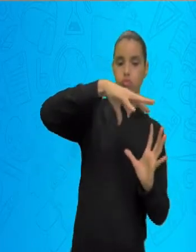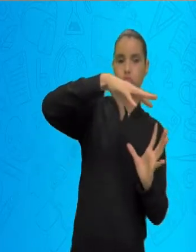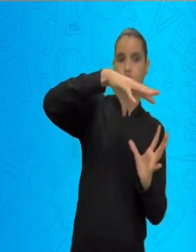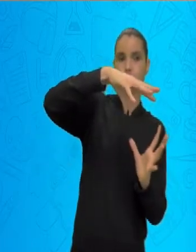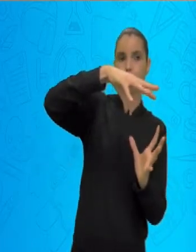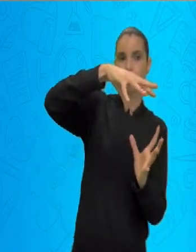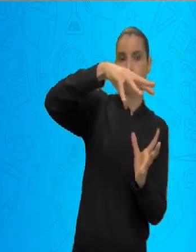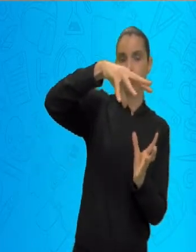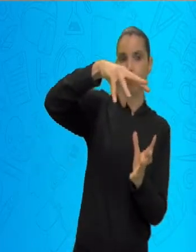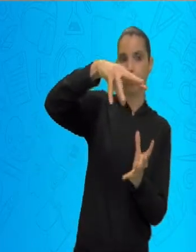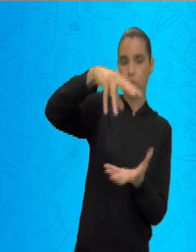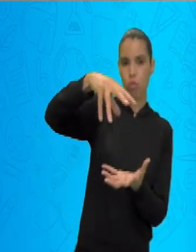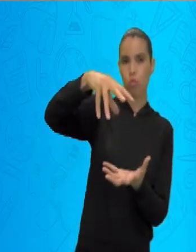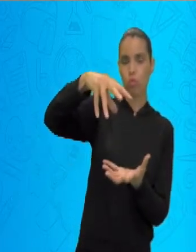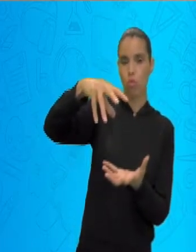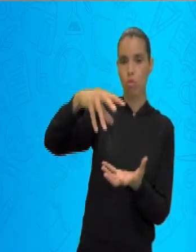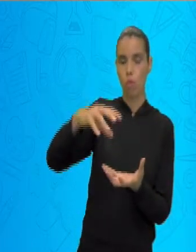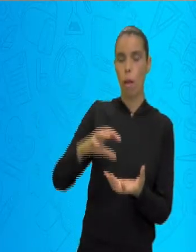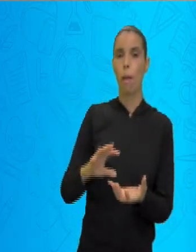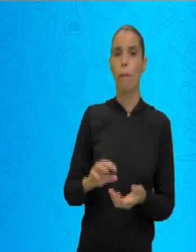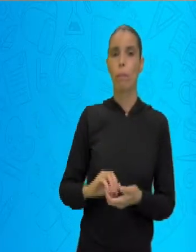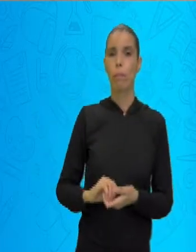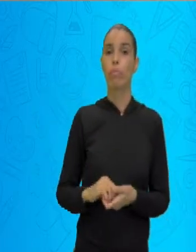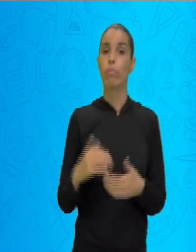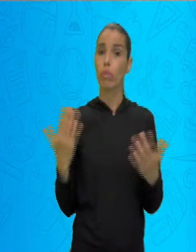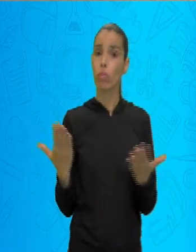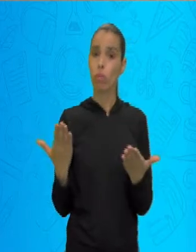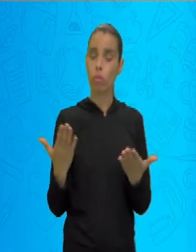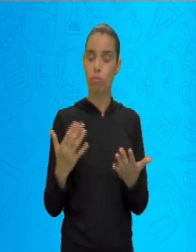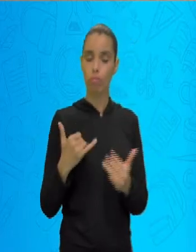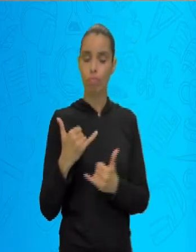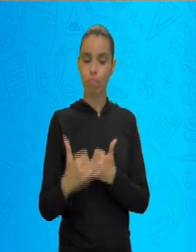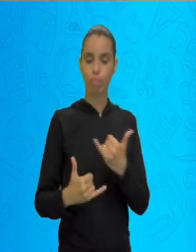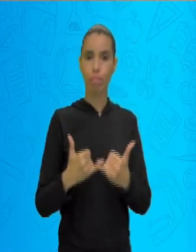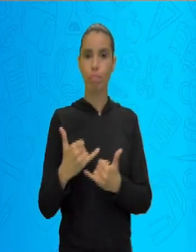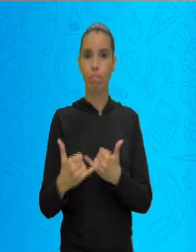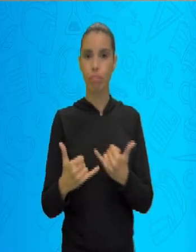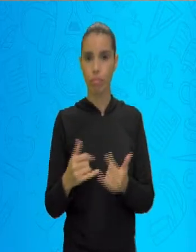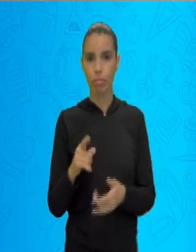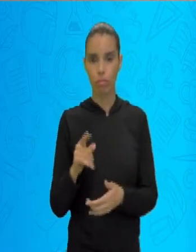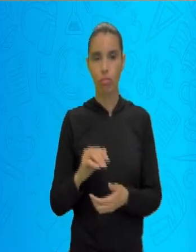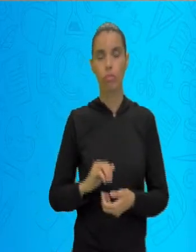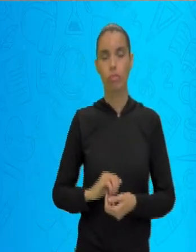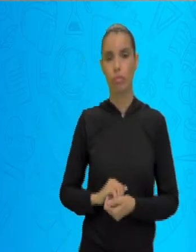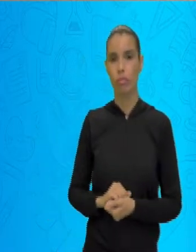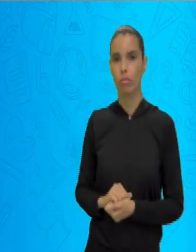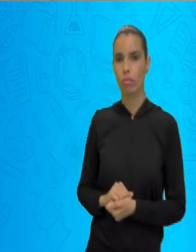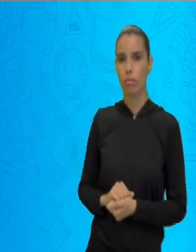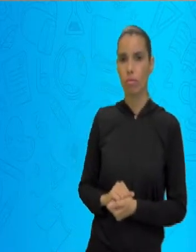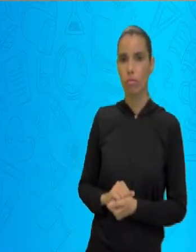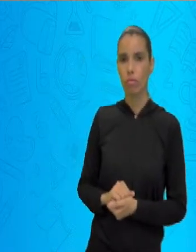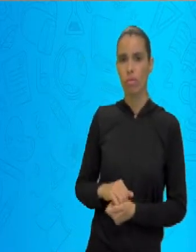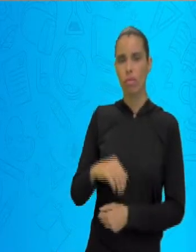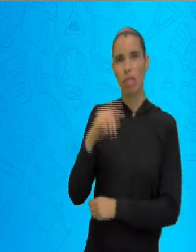Eu quero fazer uma brincadeira com você. Imagina a sua escola,